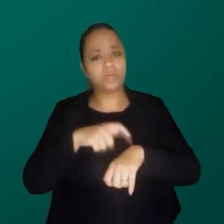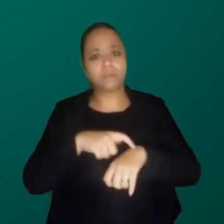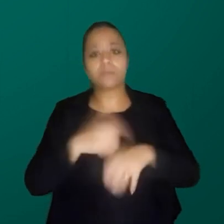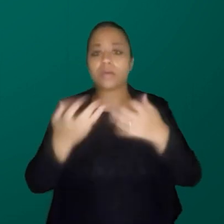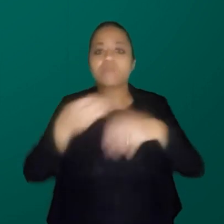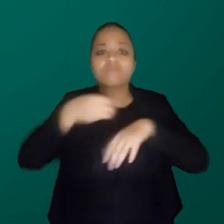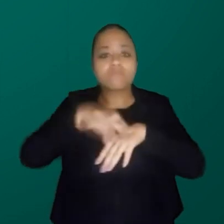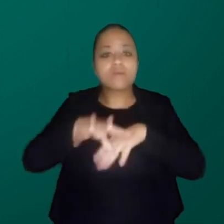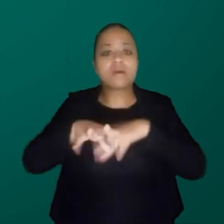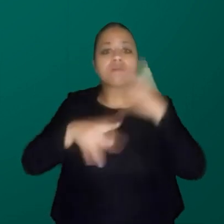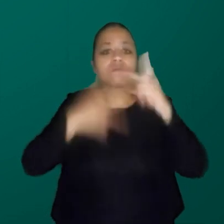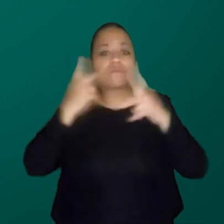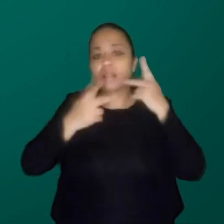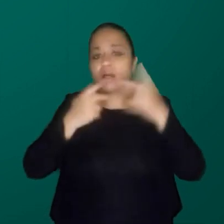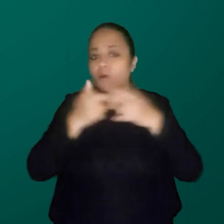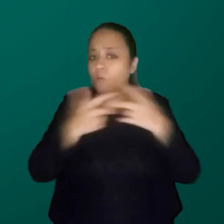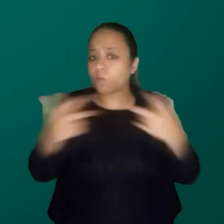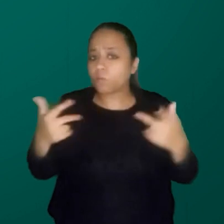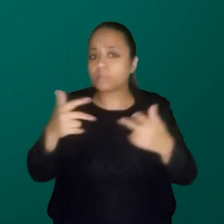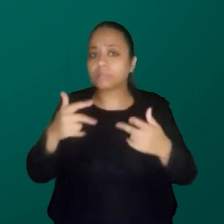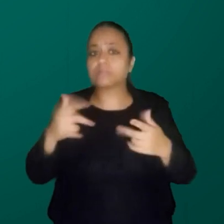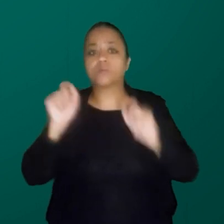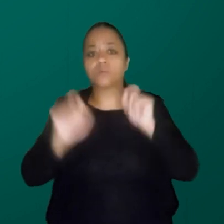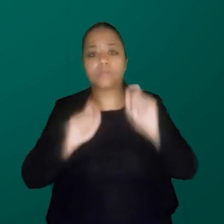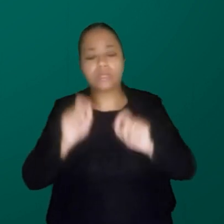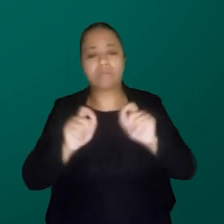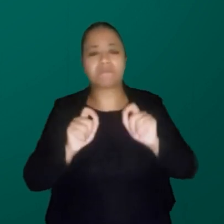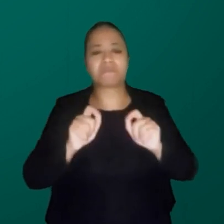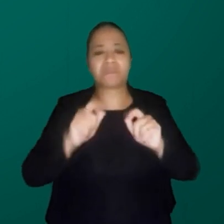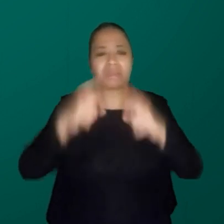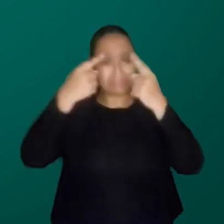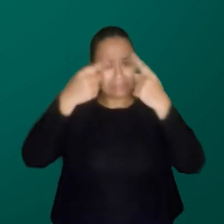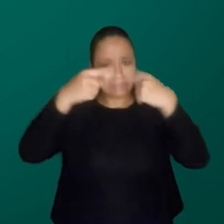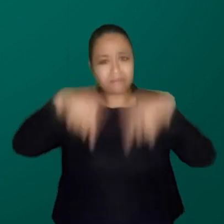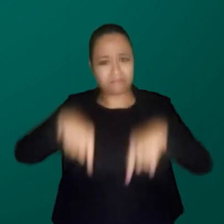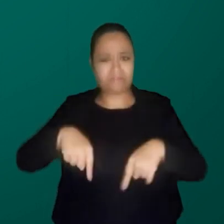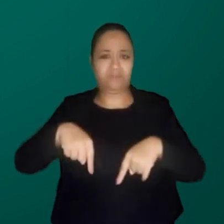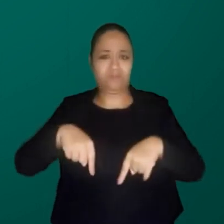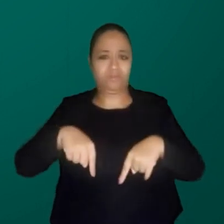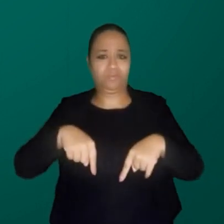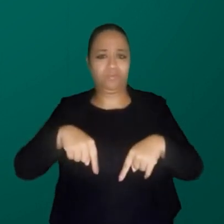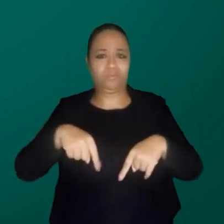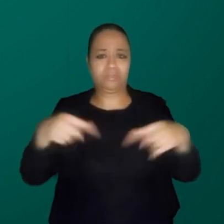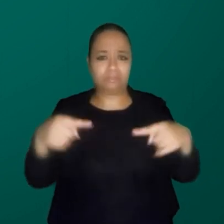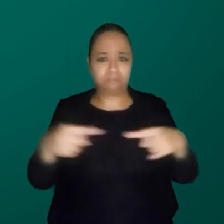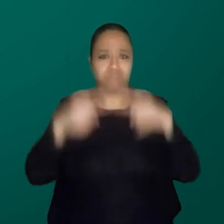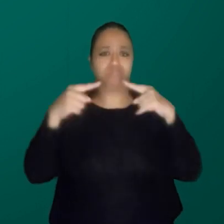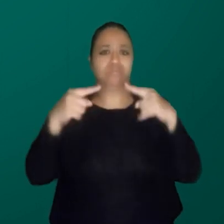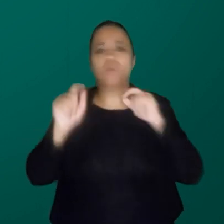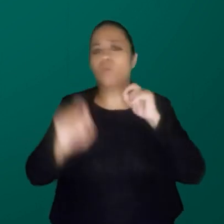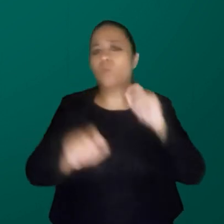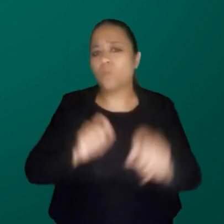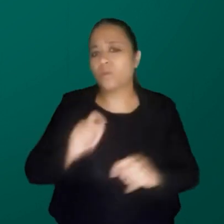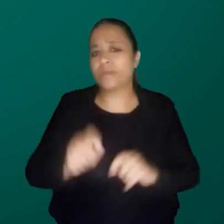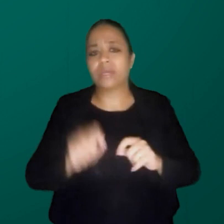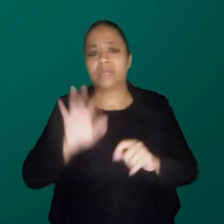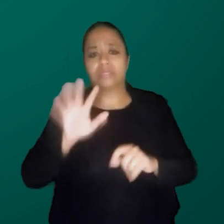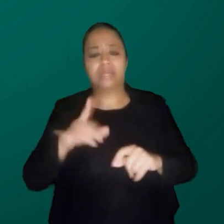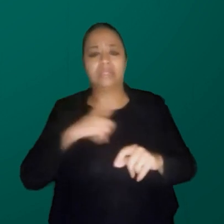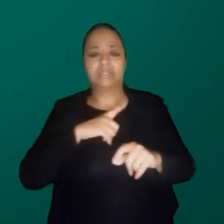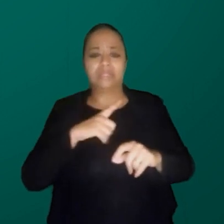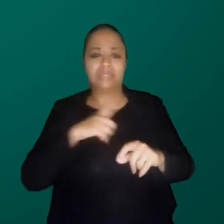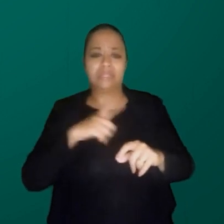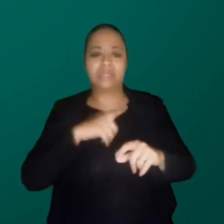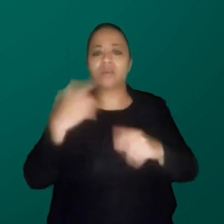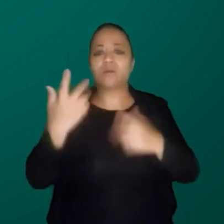aqui a coisa que talvez seja o maior desafio que nos confrontamos, que é esse desafio de uma medida que a gente fez na URGS, não olhem